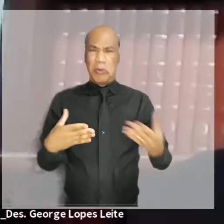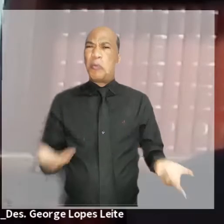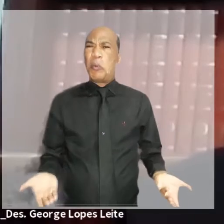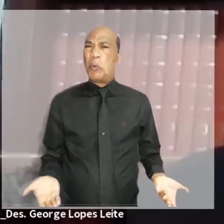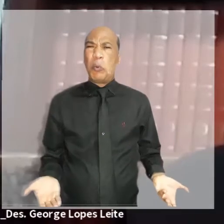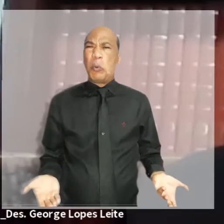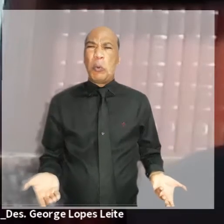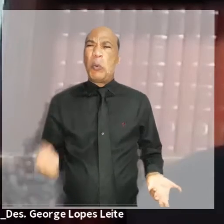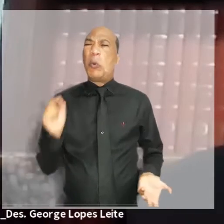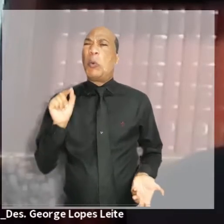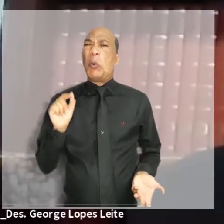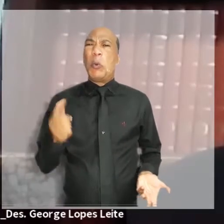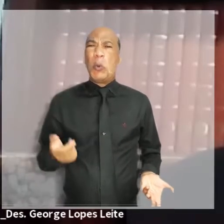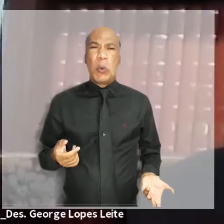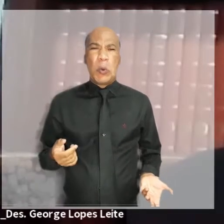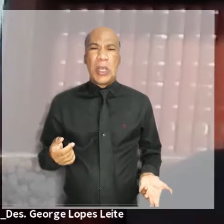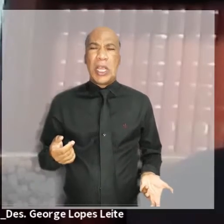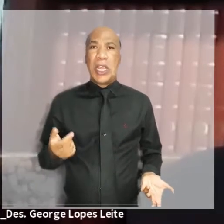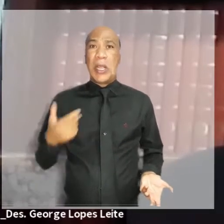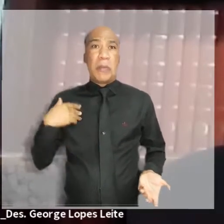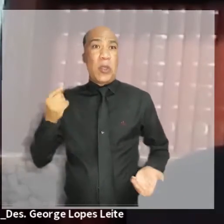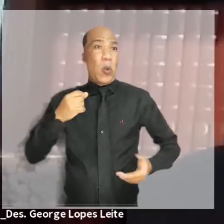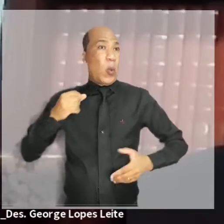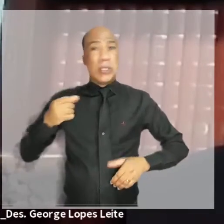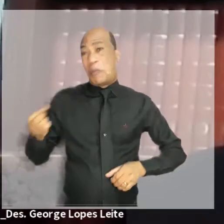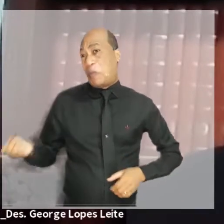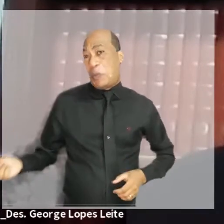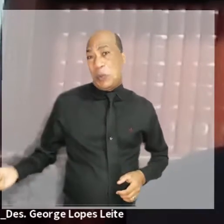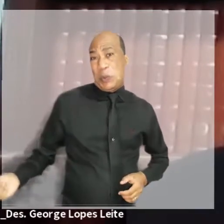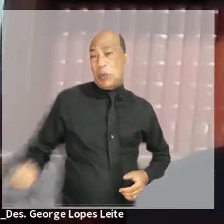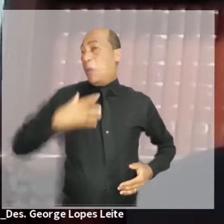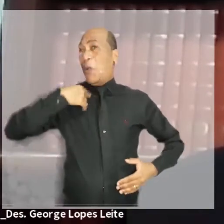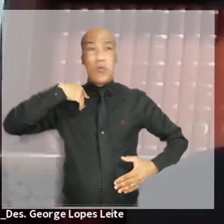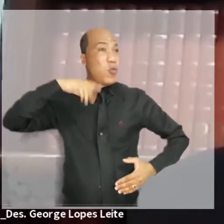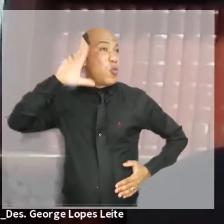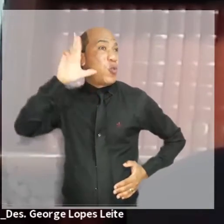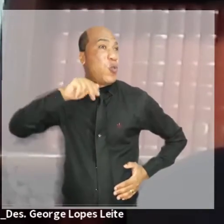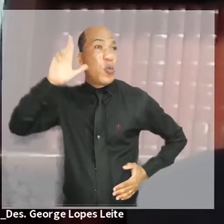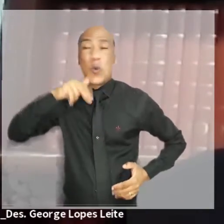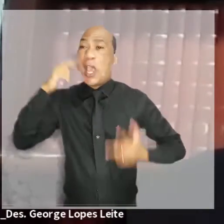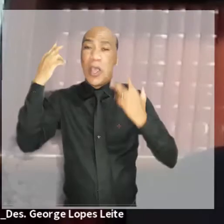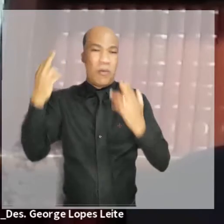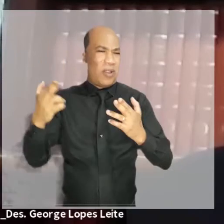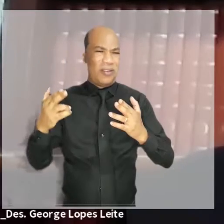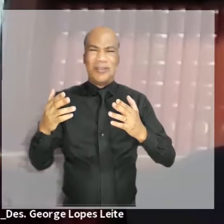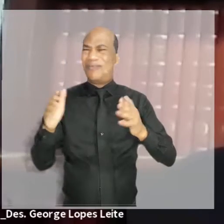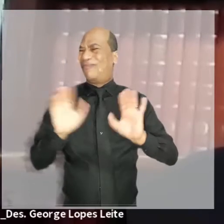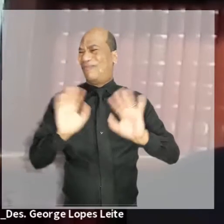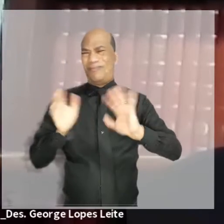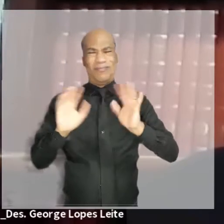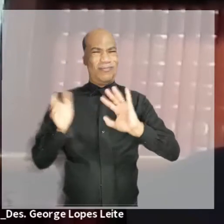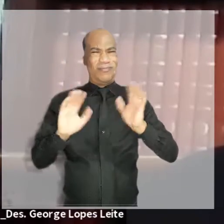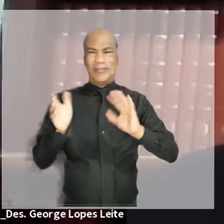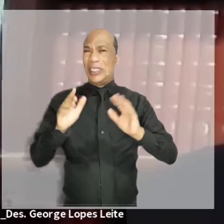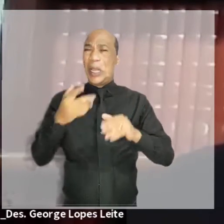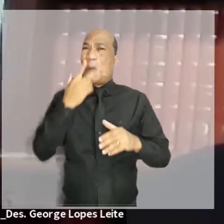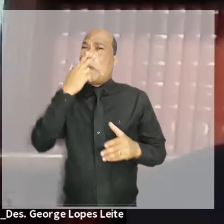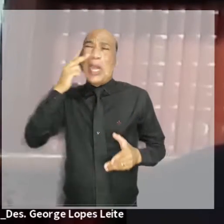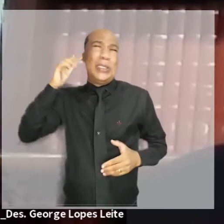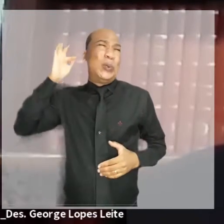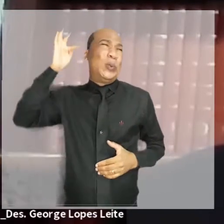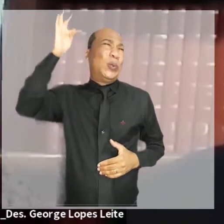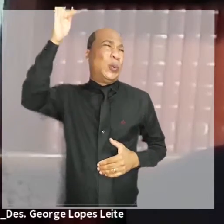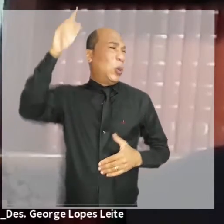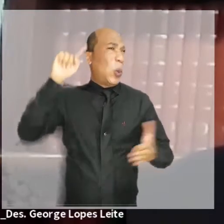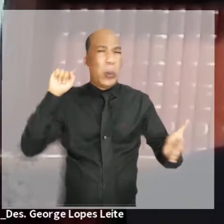resultado. Mas, quando se fala em inovar, pensa-se em algo revolucionário, algo jamais visto, e